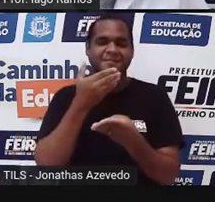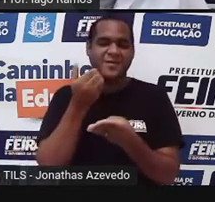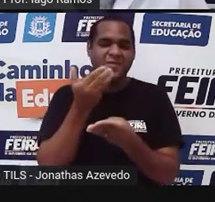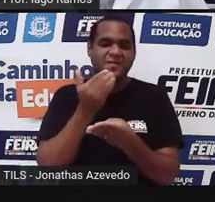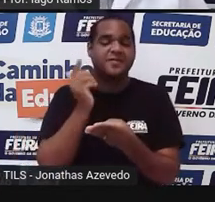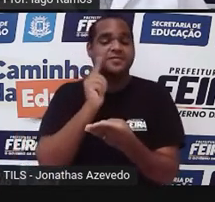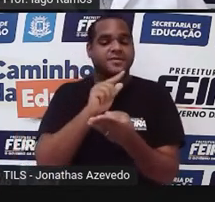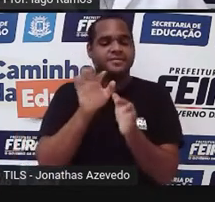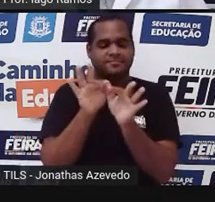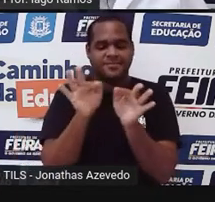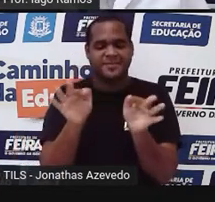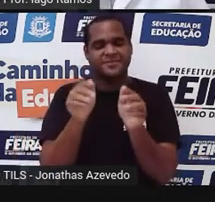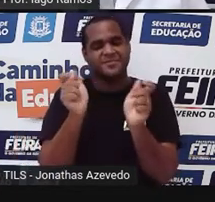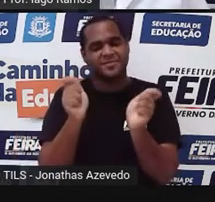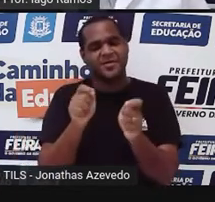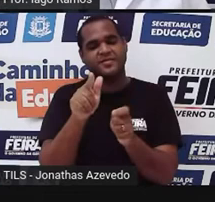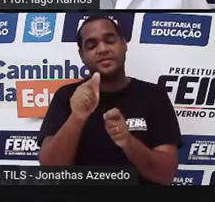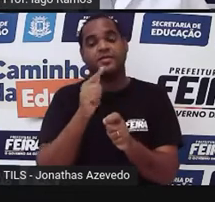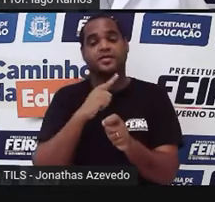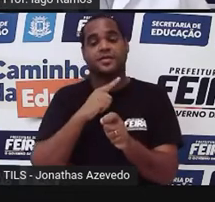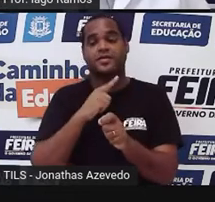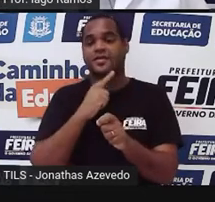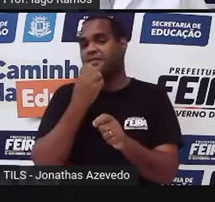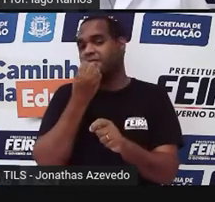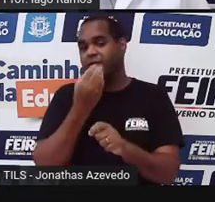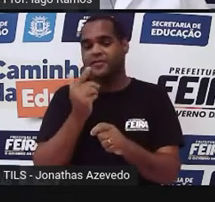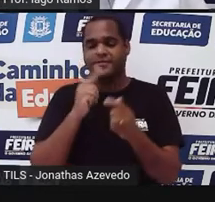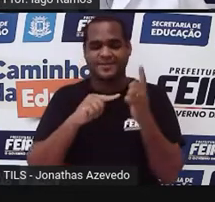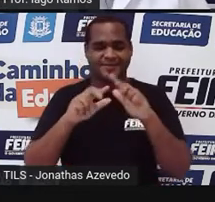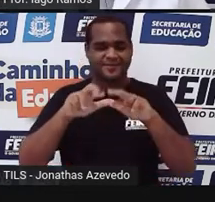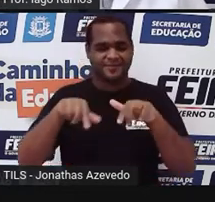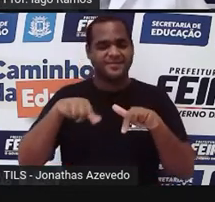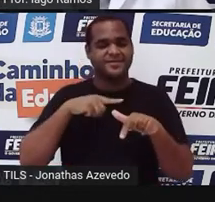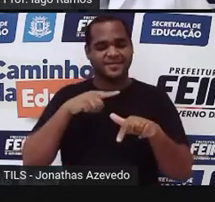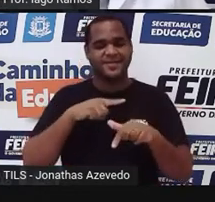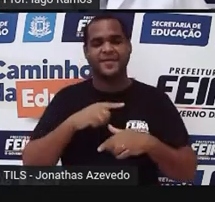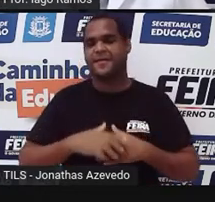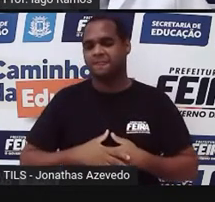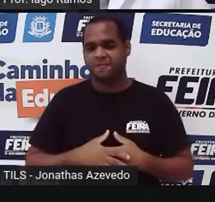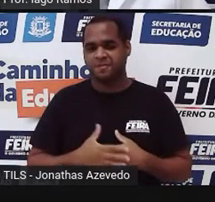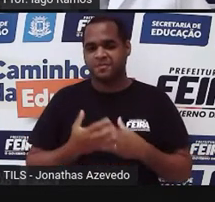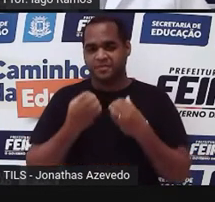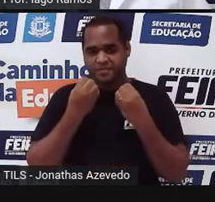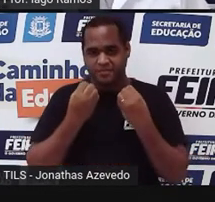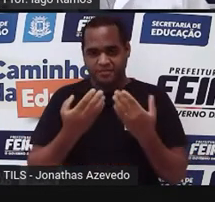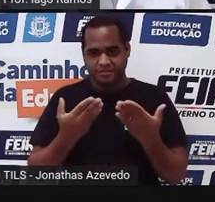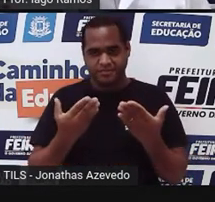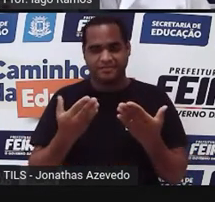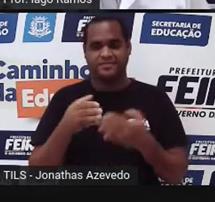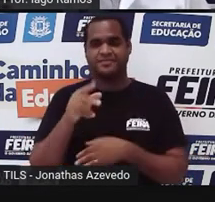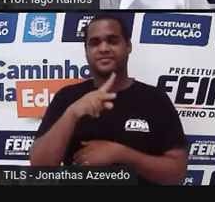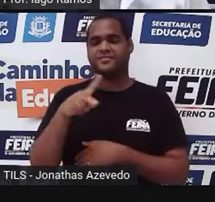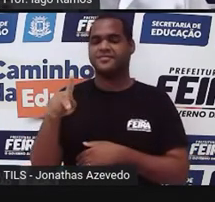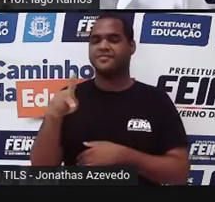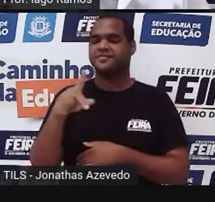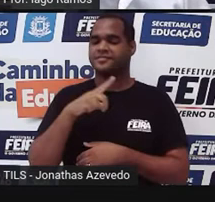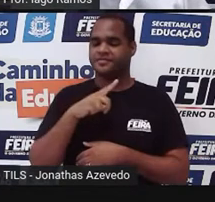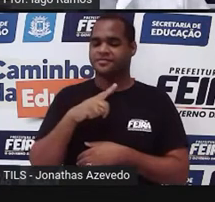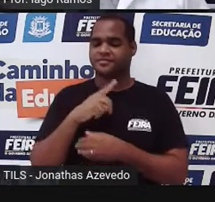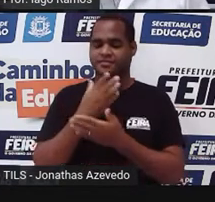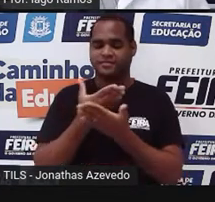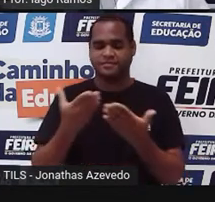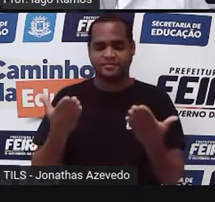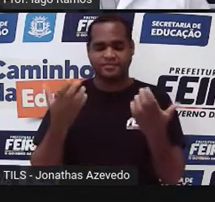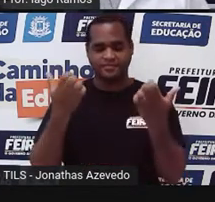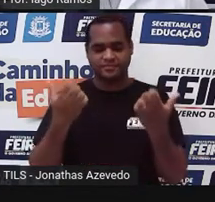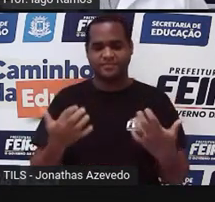mais simples, do jeito mais bacana que a gente conseguir fazer por aqui. Tá bom? Esse professor que está falando